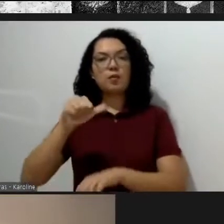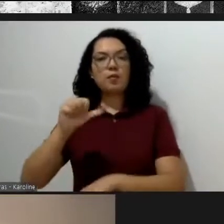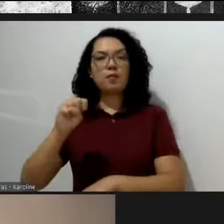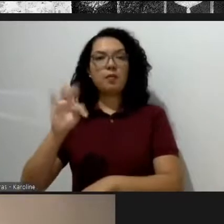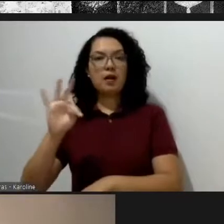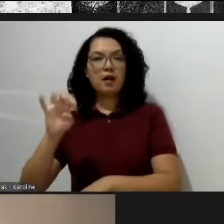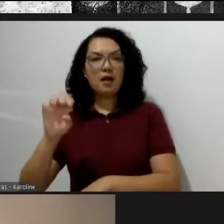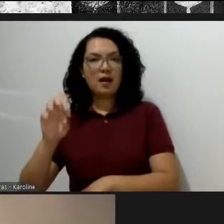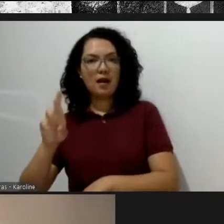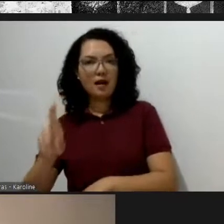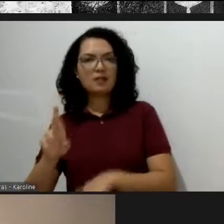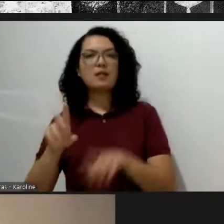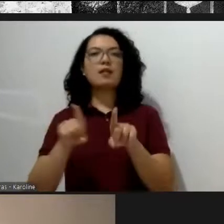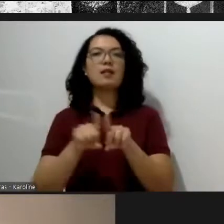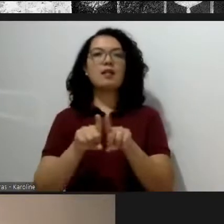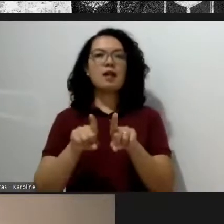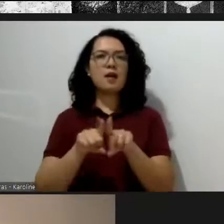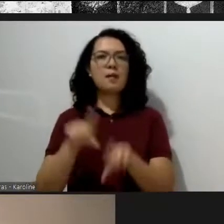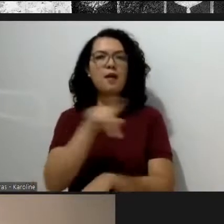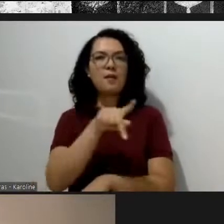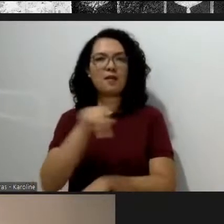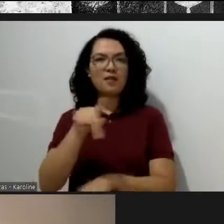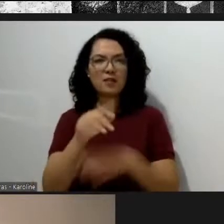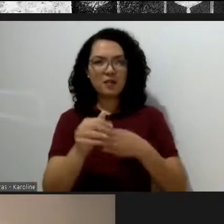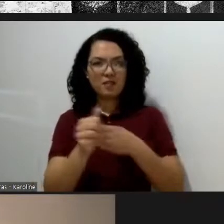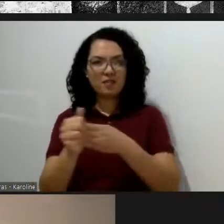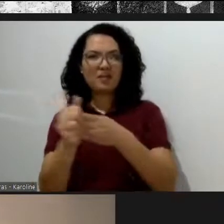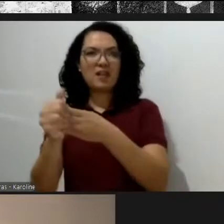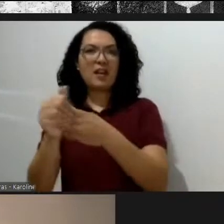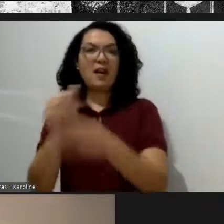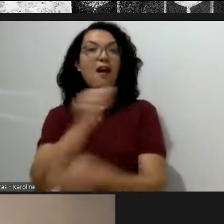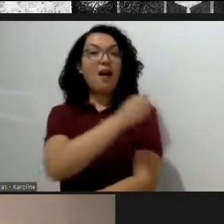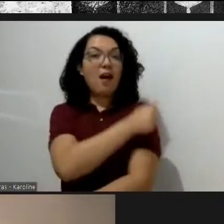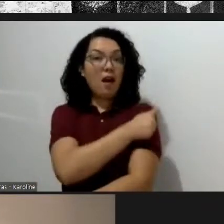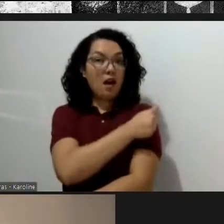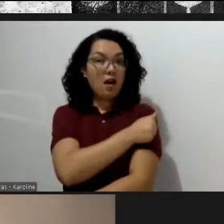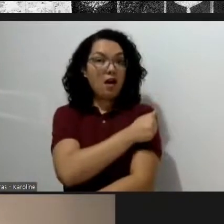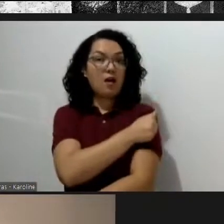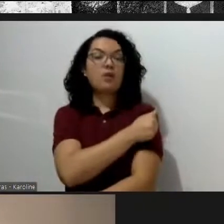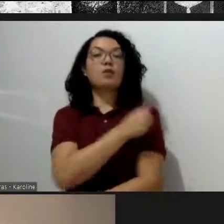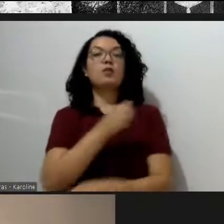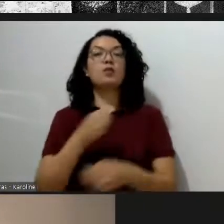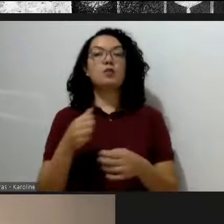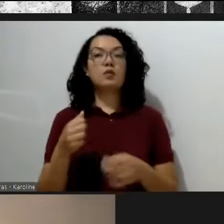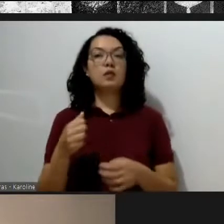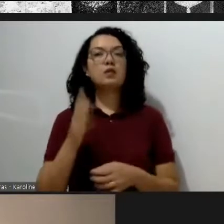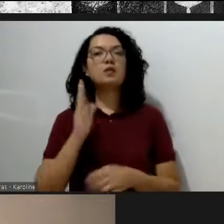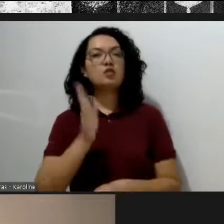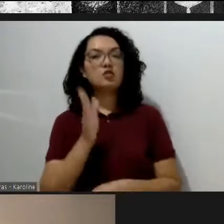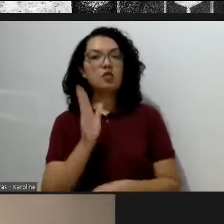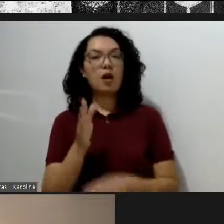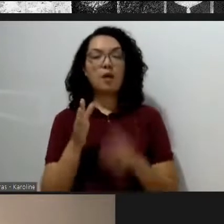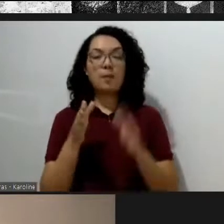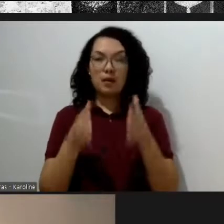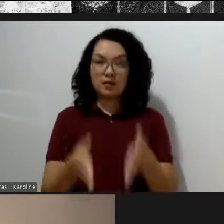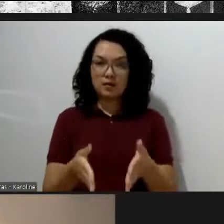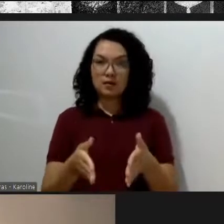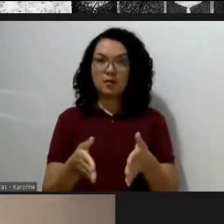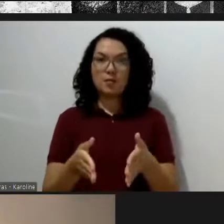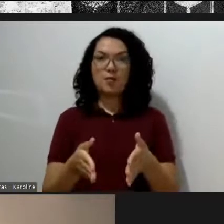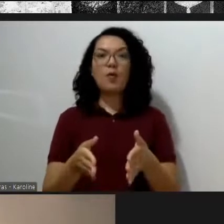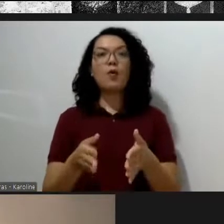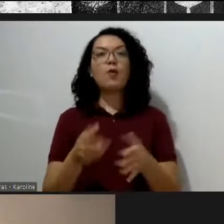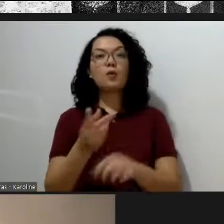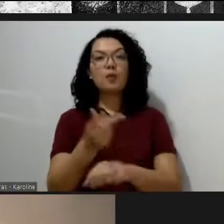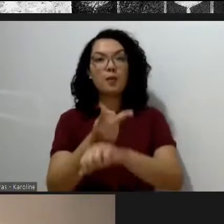com seus alunos, participou do concurso CAP, conquistando o primeiro lugar em 2013. Entre seus